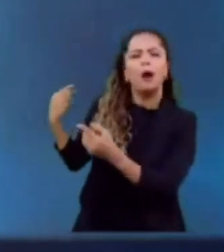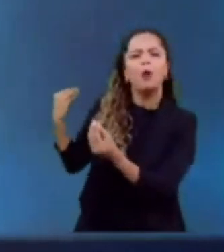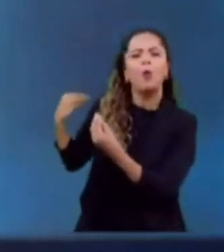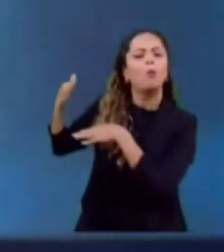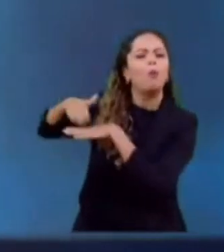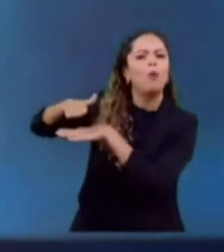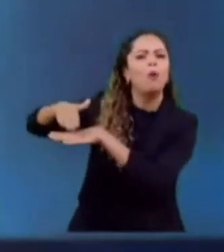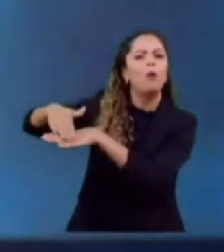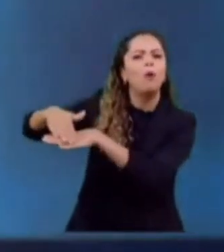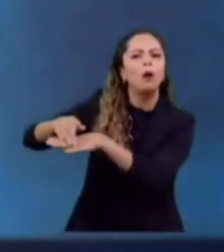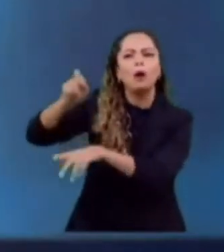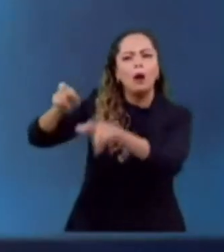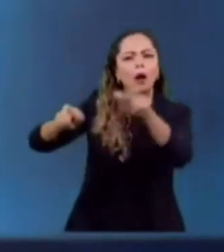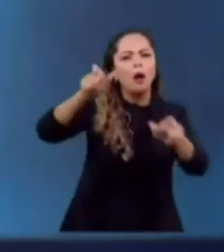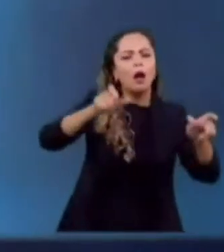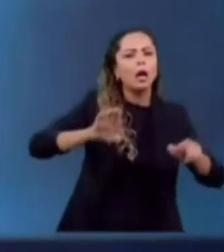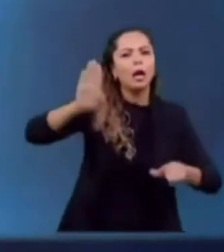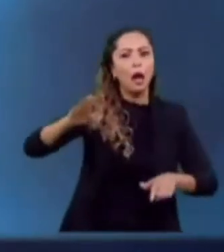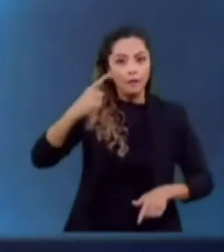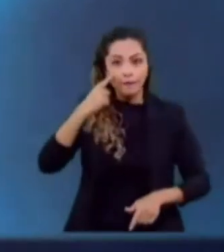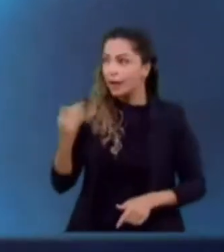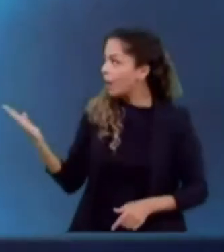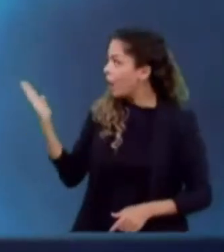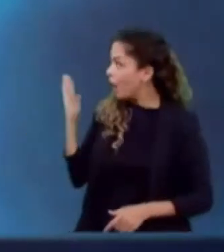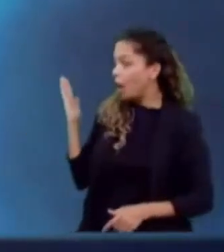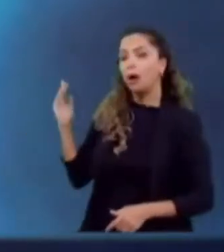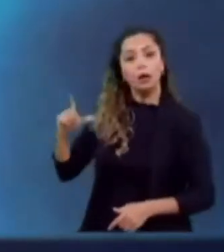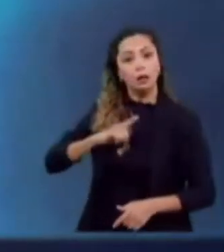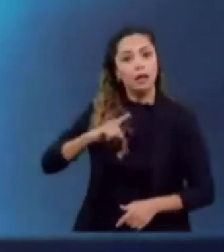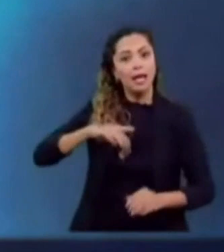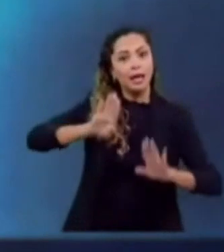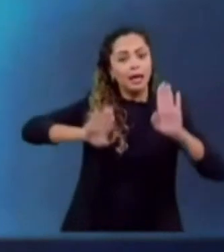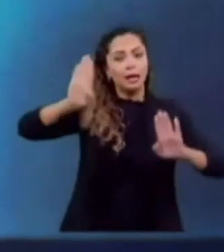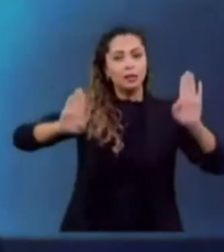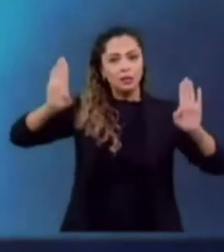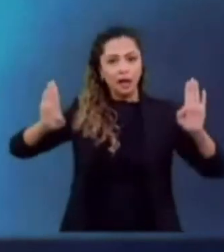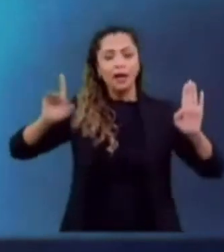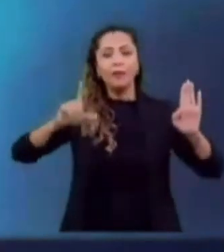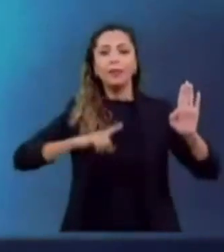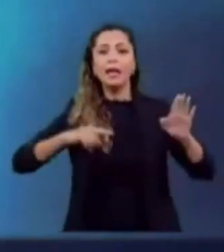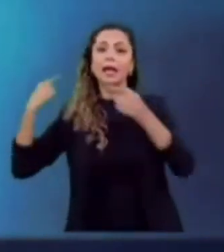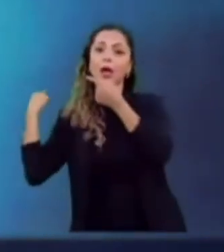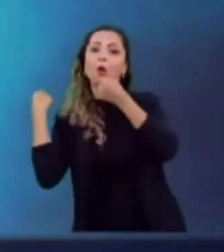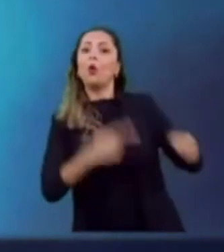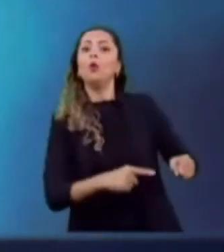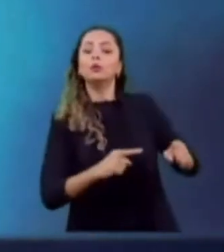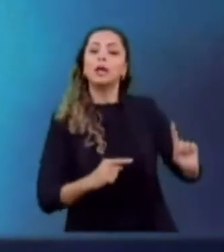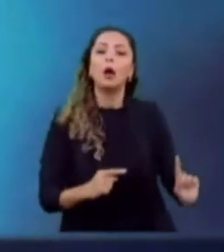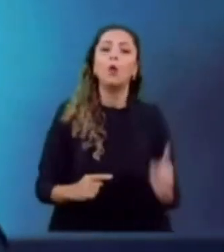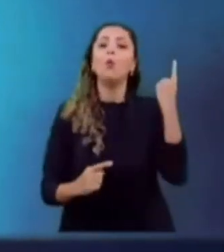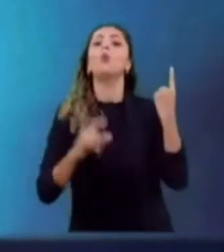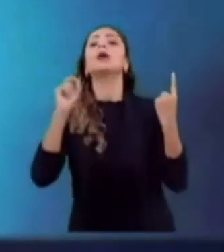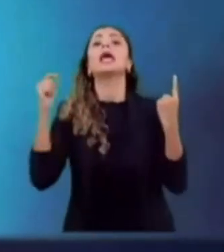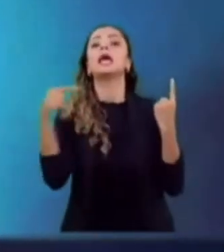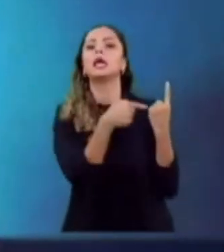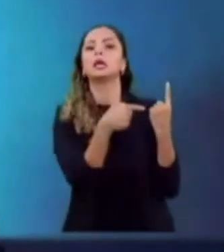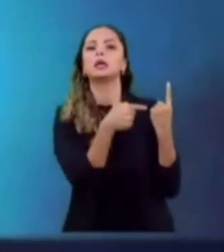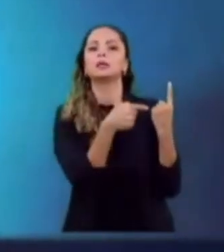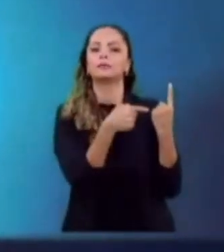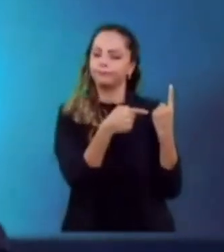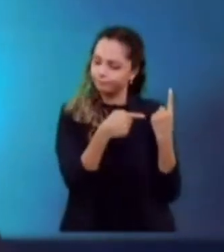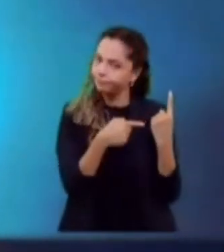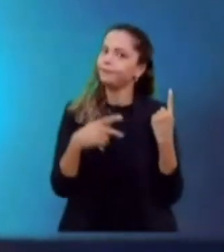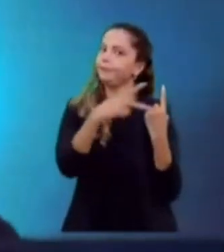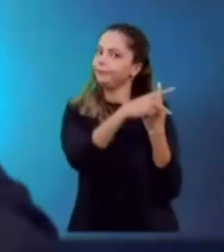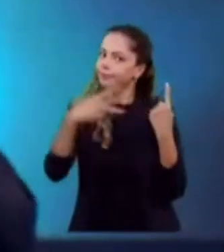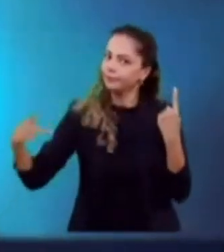candidatos aqui, todos os candidatos aqui atacando um só, o presidente da República. Eu estou só observando a